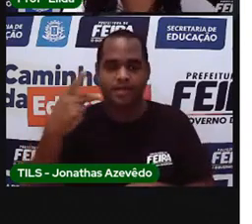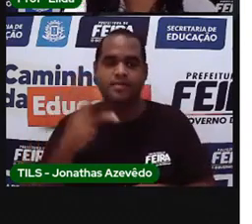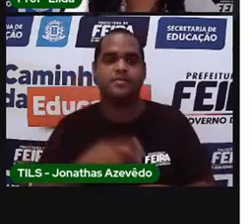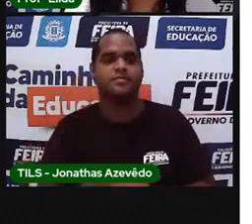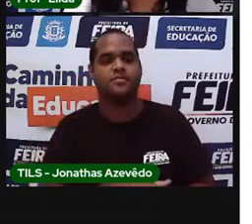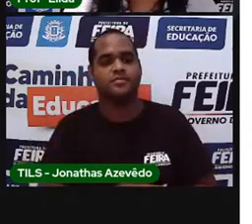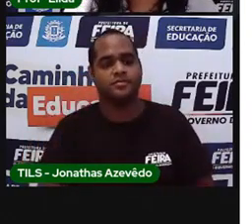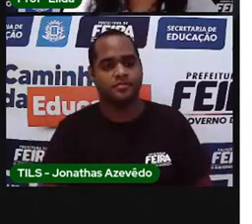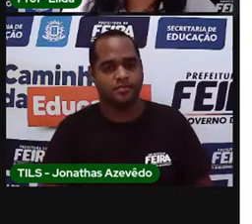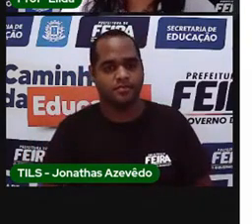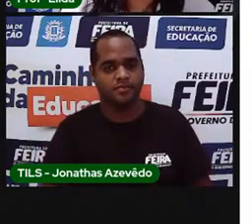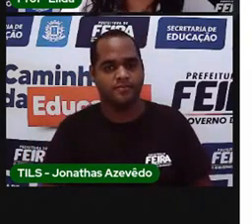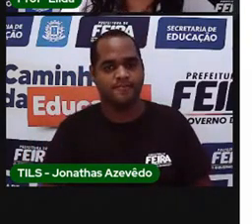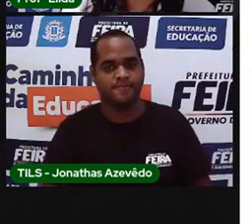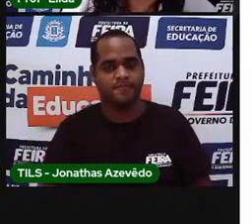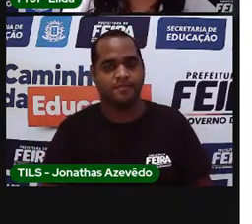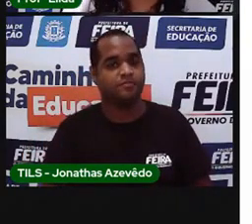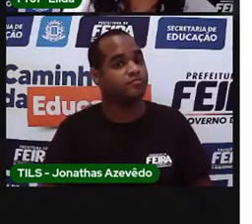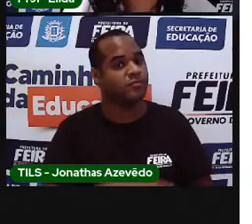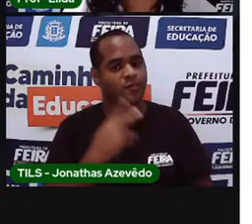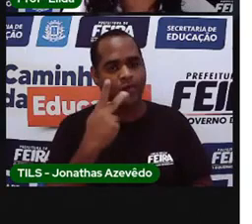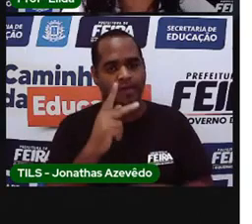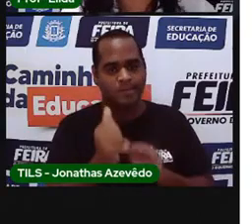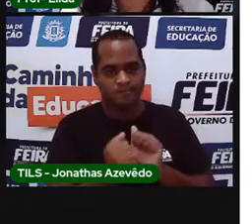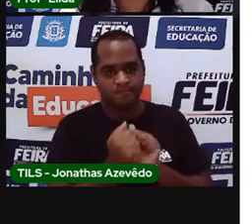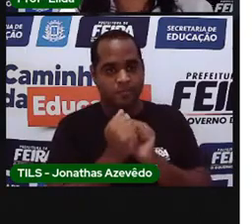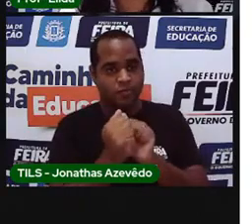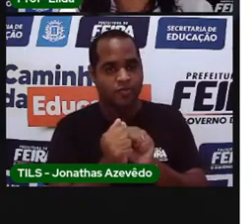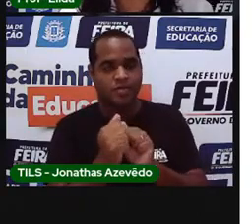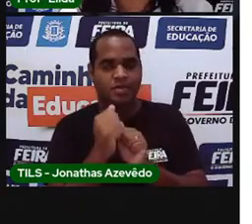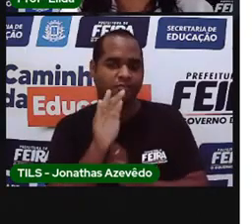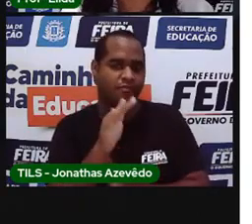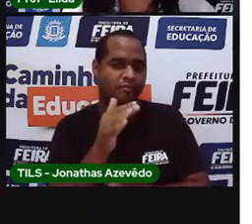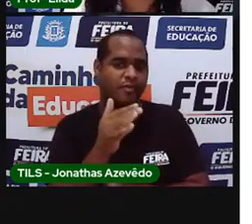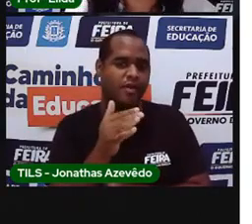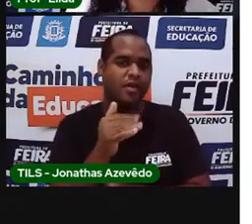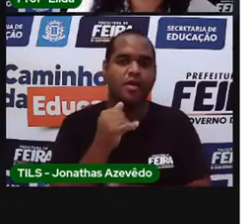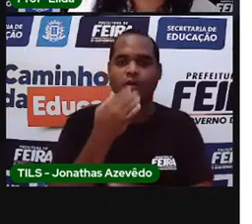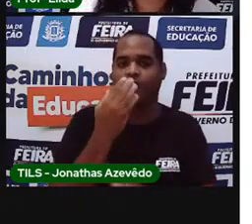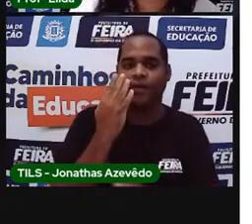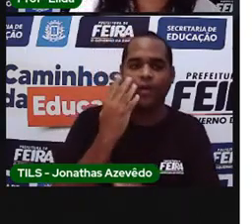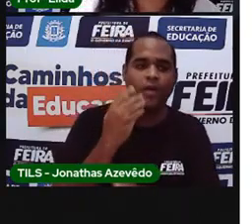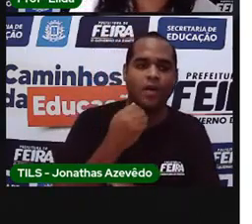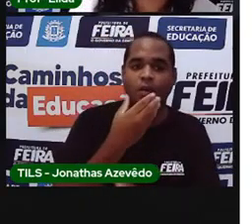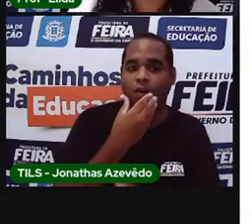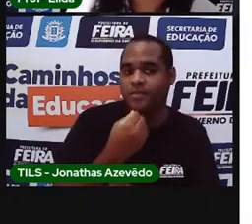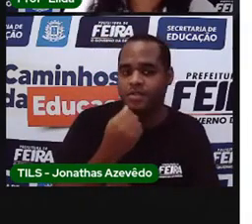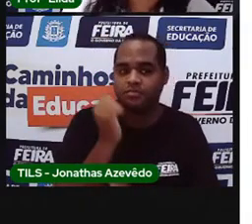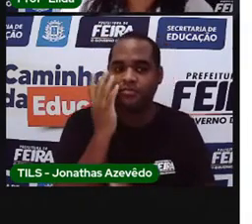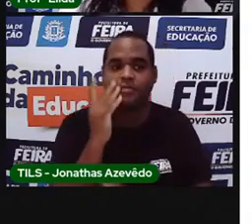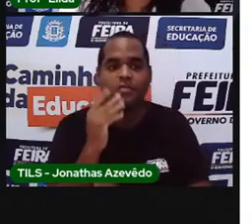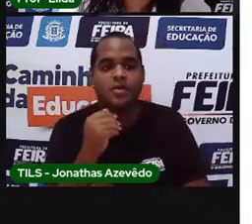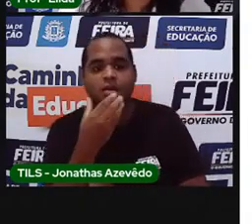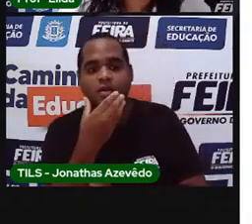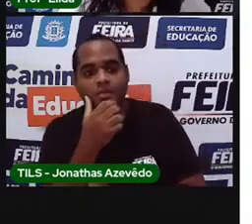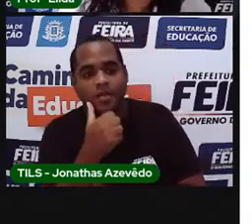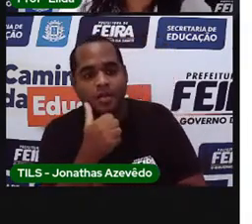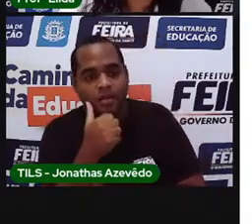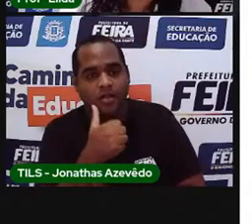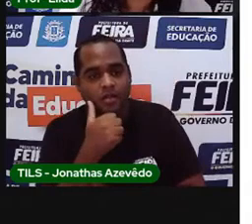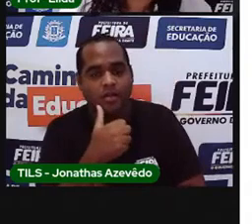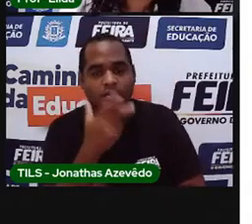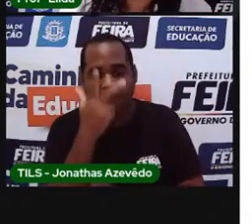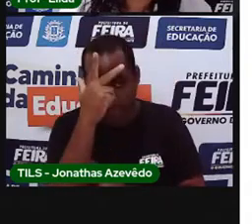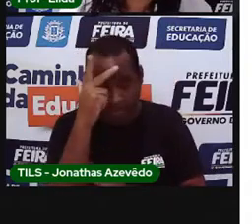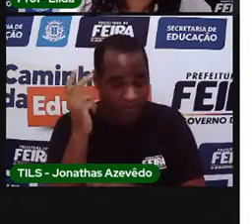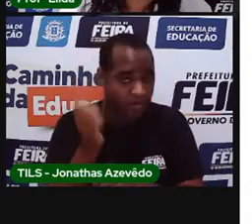Se juntar o número de meninos e meninas, quantas pessoas